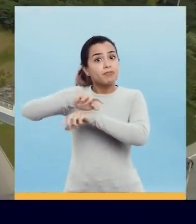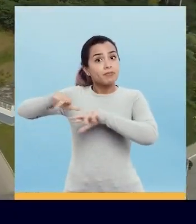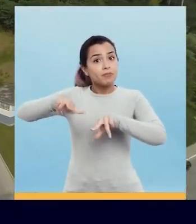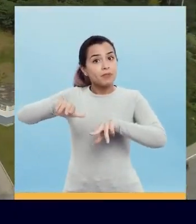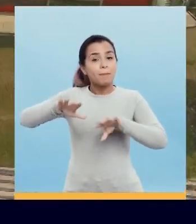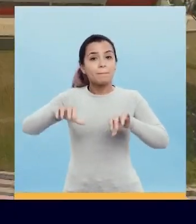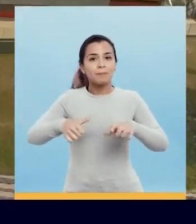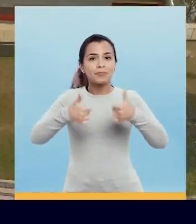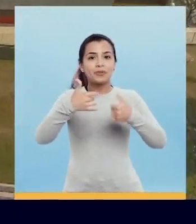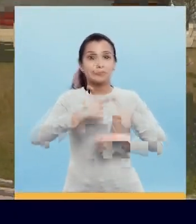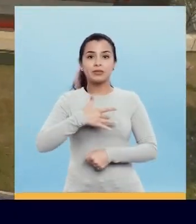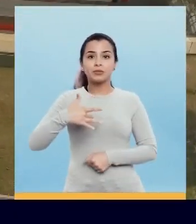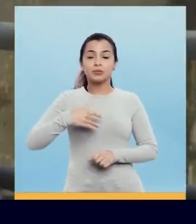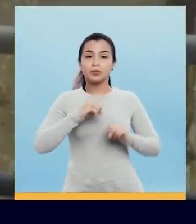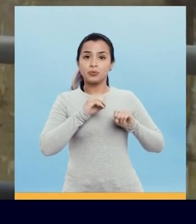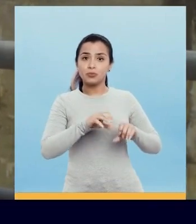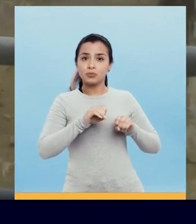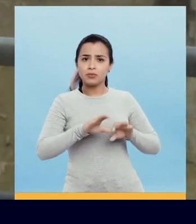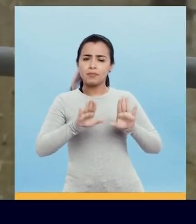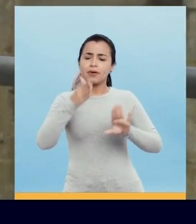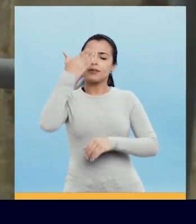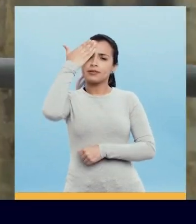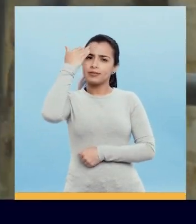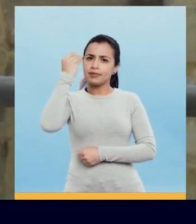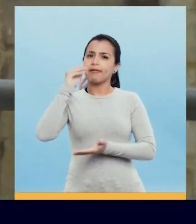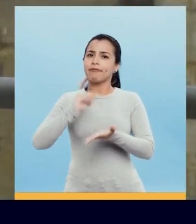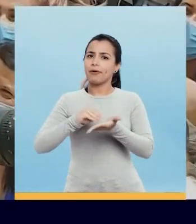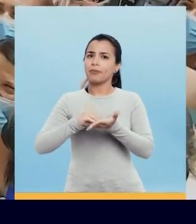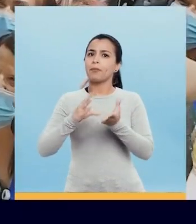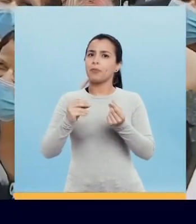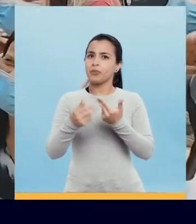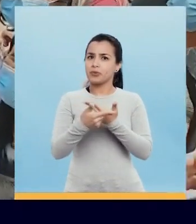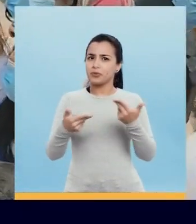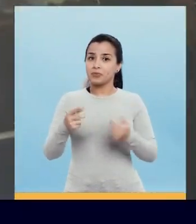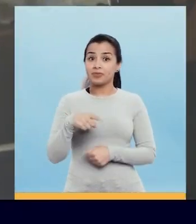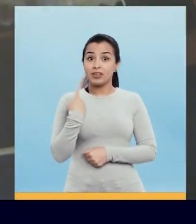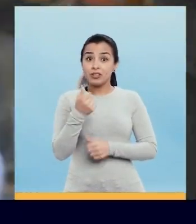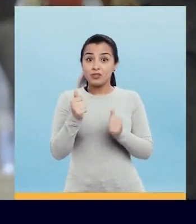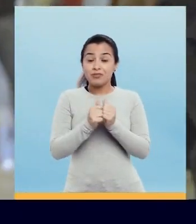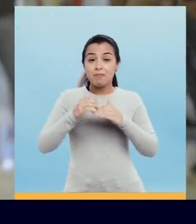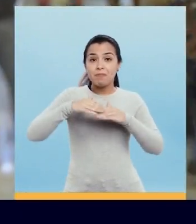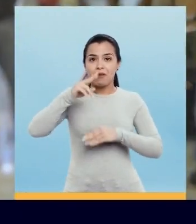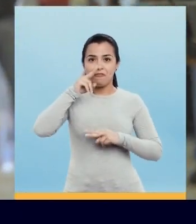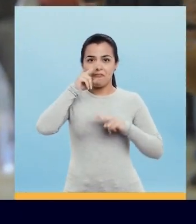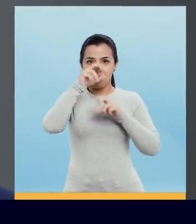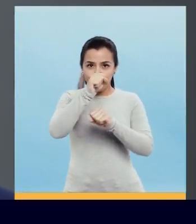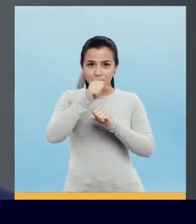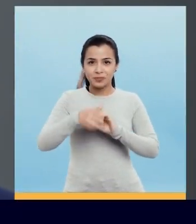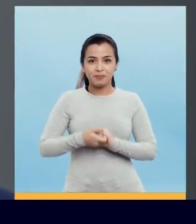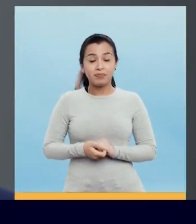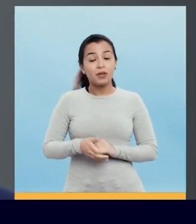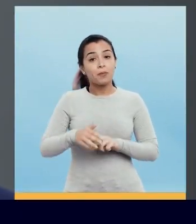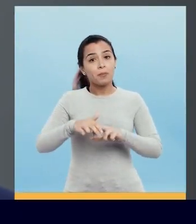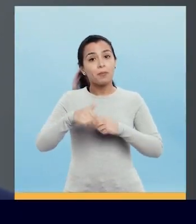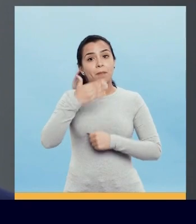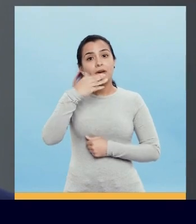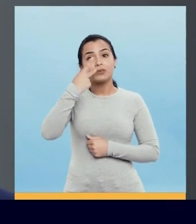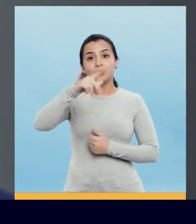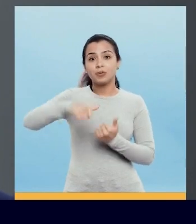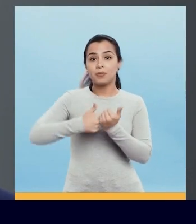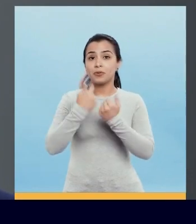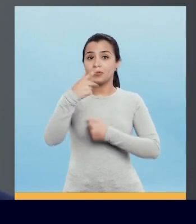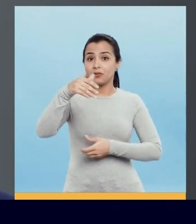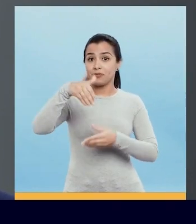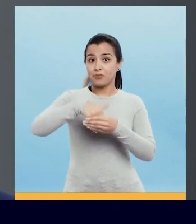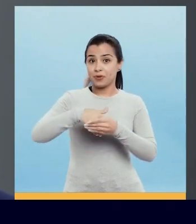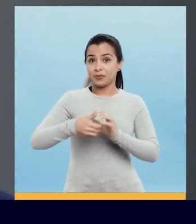melhoramos a saúde, educação, mas sei que tem muita coisa para fazer. Juntos somos mais fortes. Por isso eu peço o seu apoio e